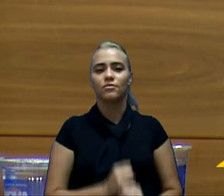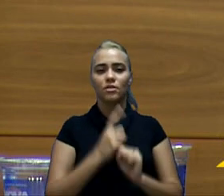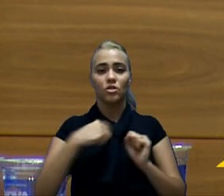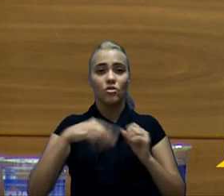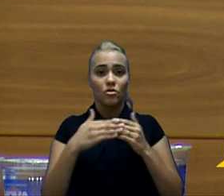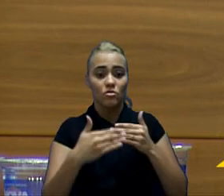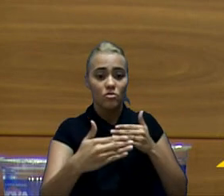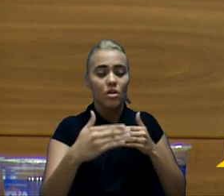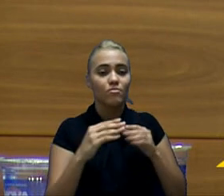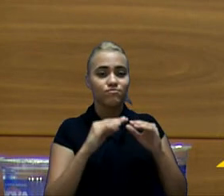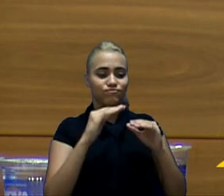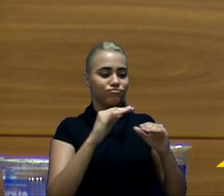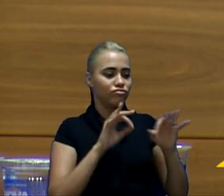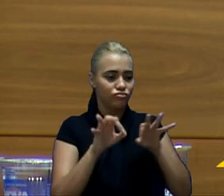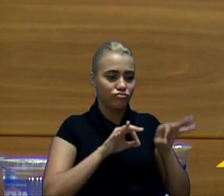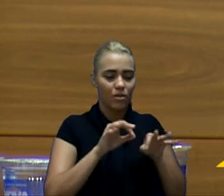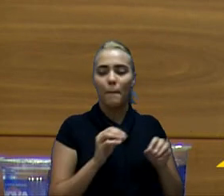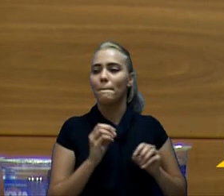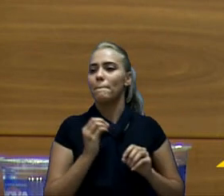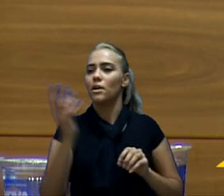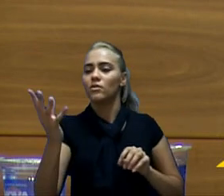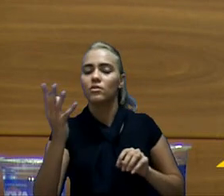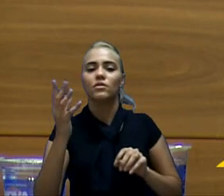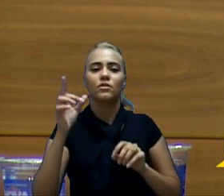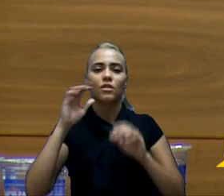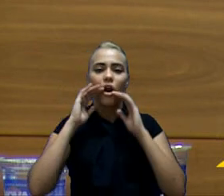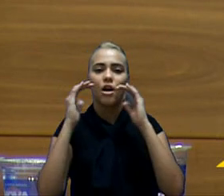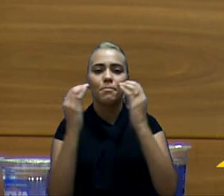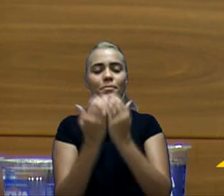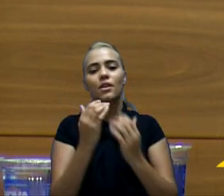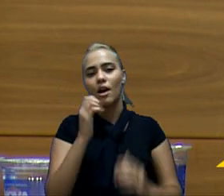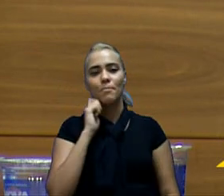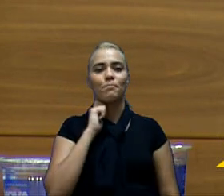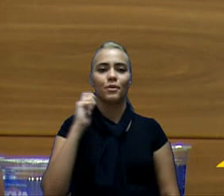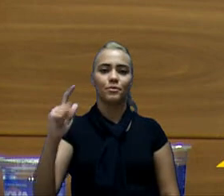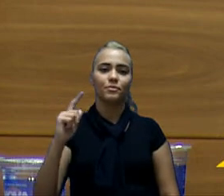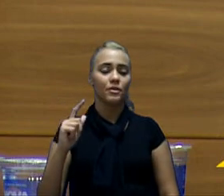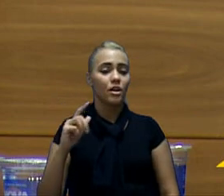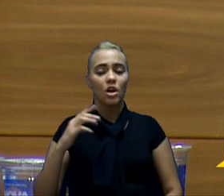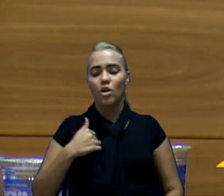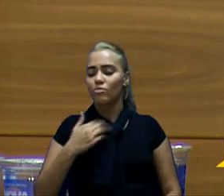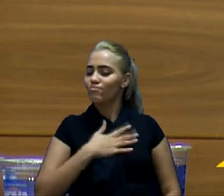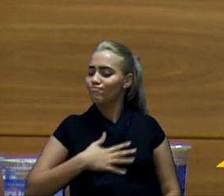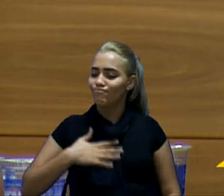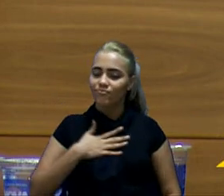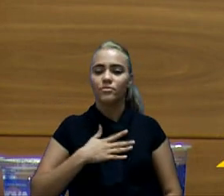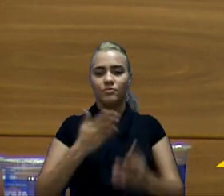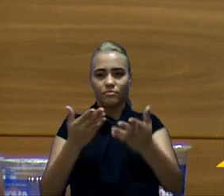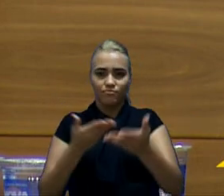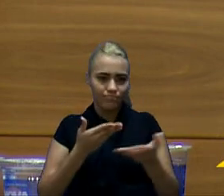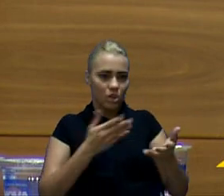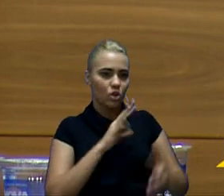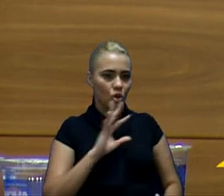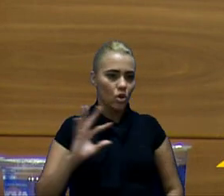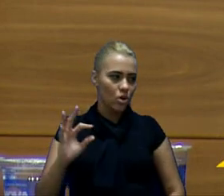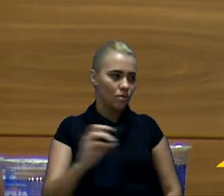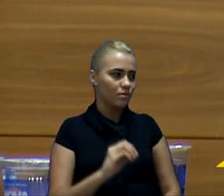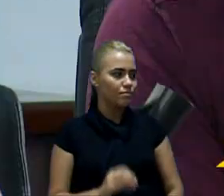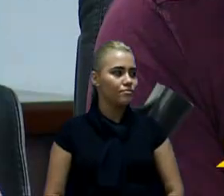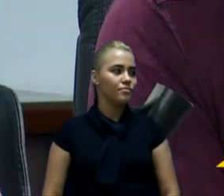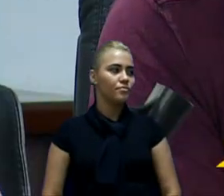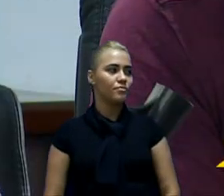a Câmara em abril. Então, será um prazer recebê-los lá para participar dessa reunião de trabalho. secretário, só a título de